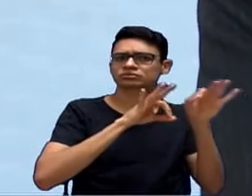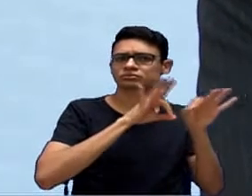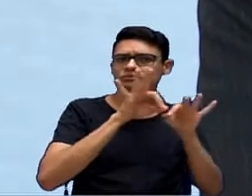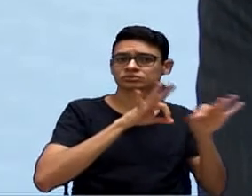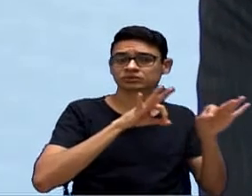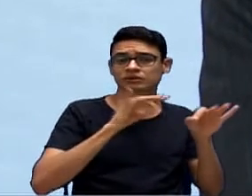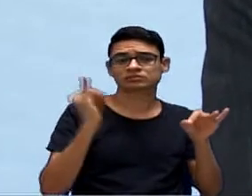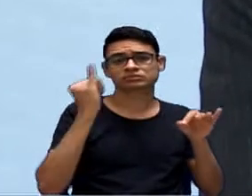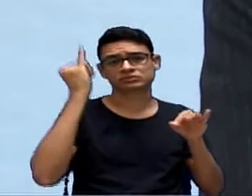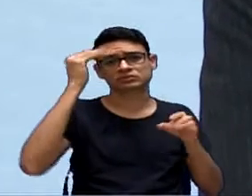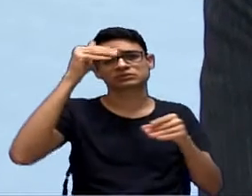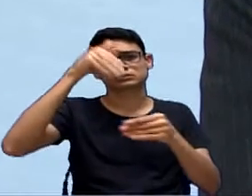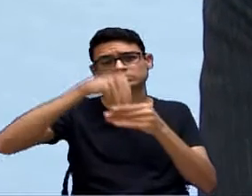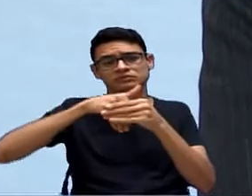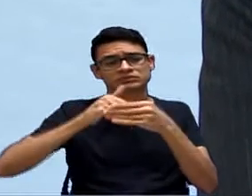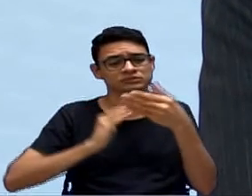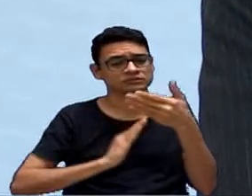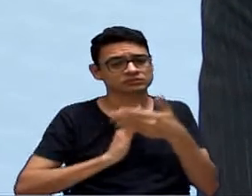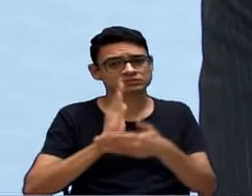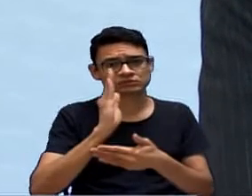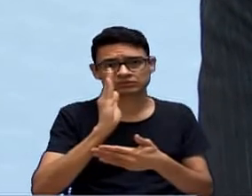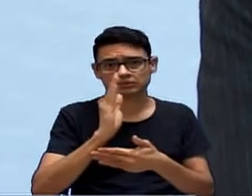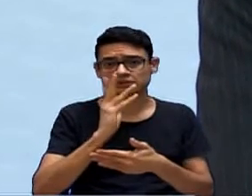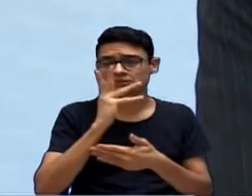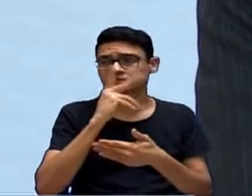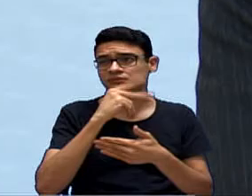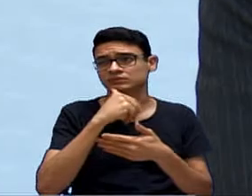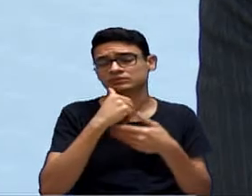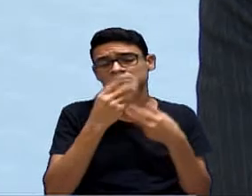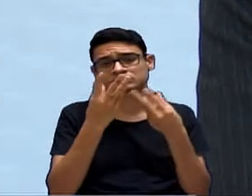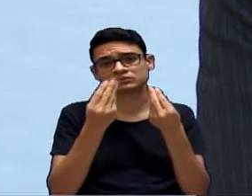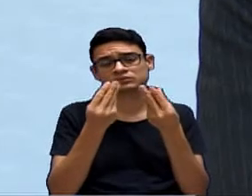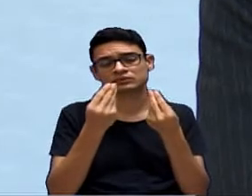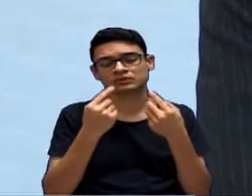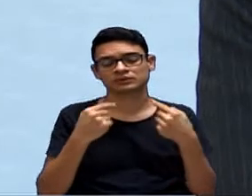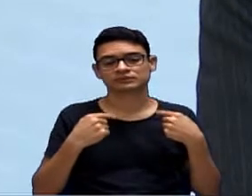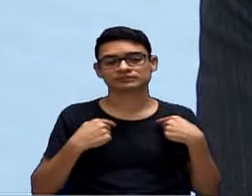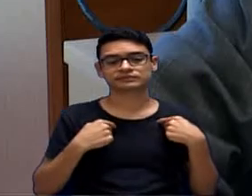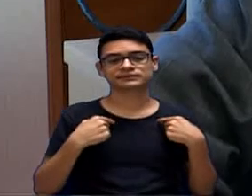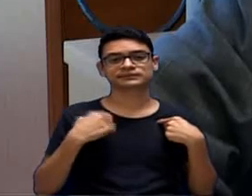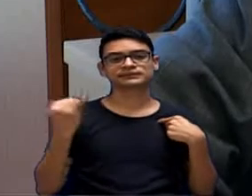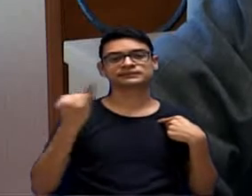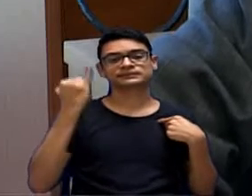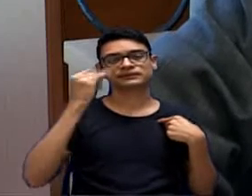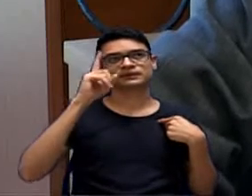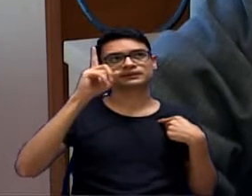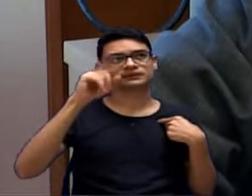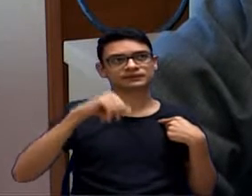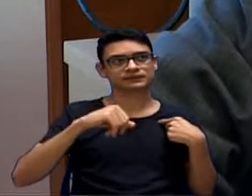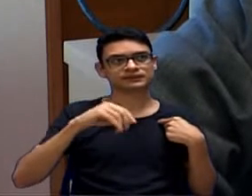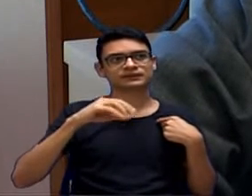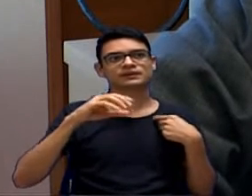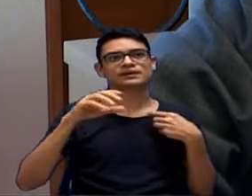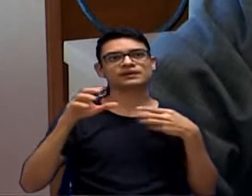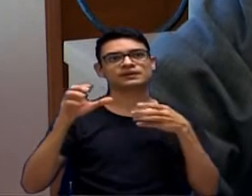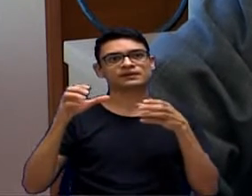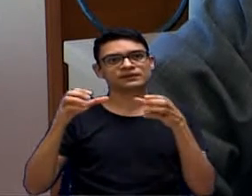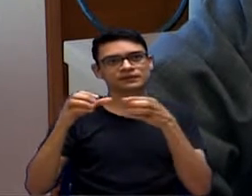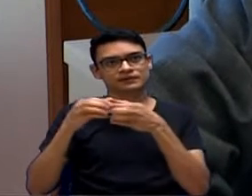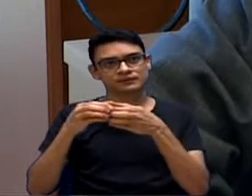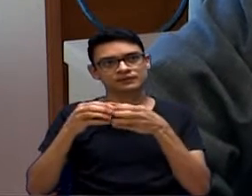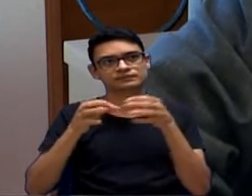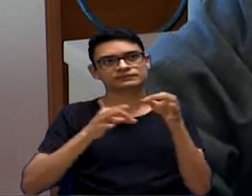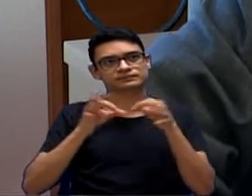aprovado, porque já está muito demorado, nós estamos em agosto. É que possa ter uma análise da consultoria jurídica sobre o TAC.